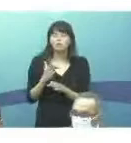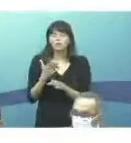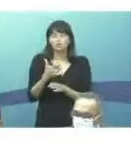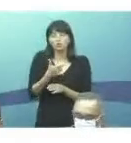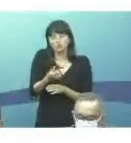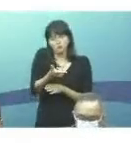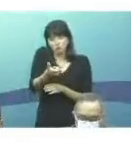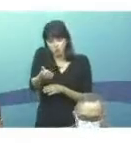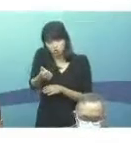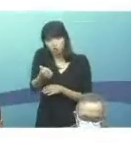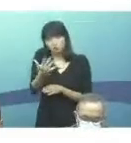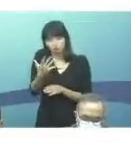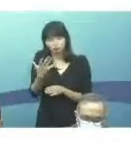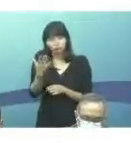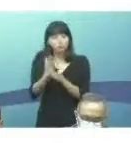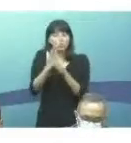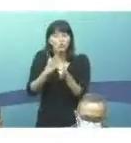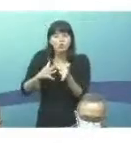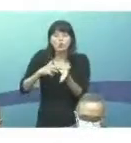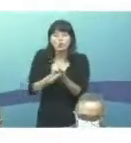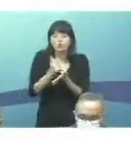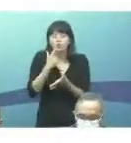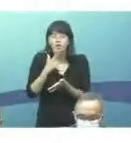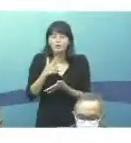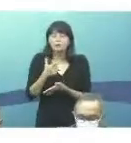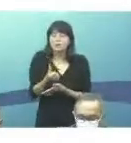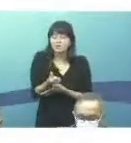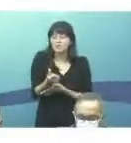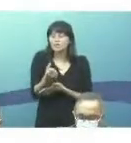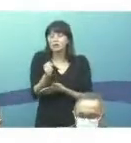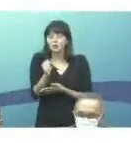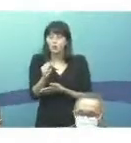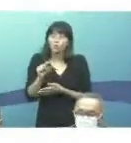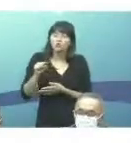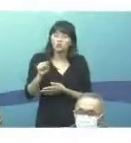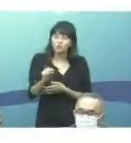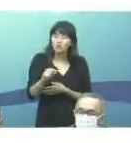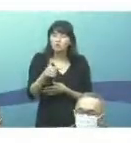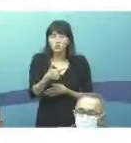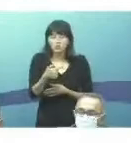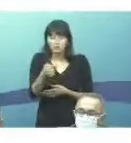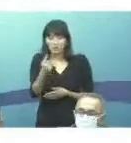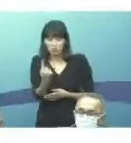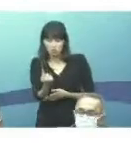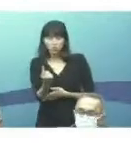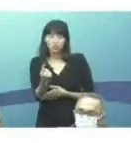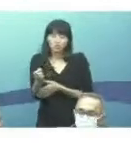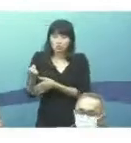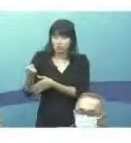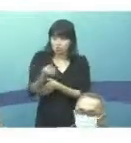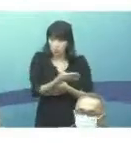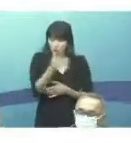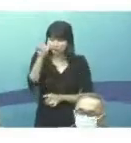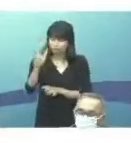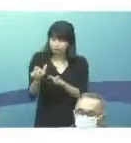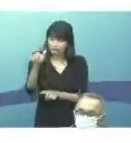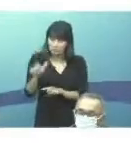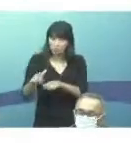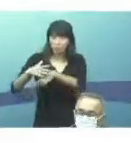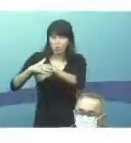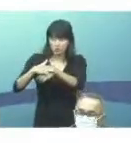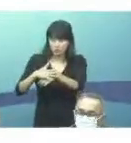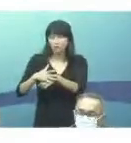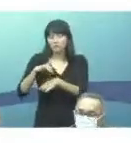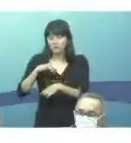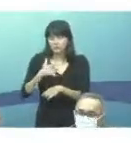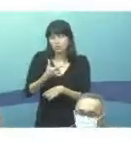Foram registrados cerca de 68.271 casos novos de tuberculose, e, em 2020, registrados